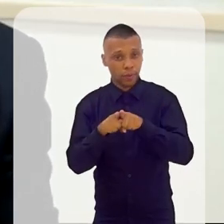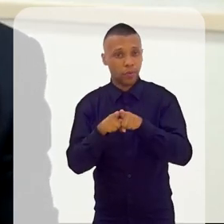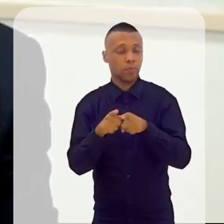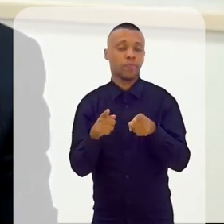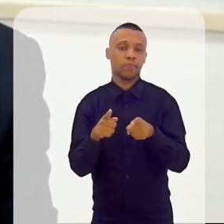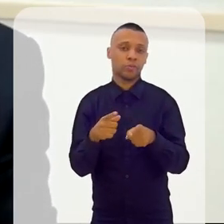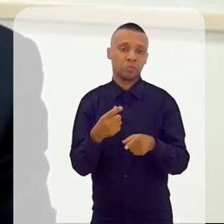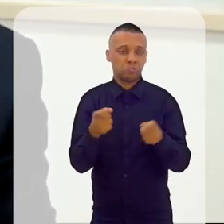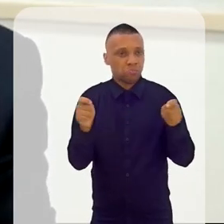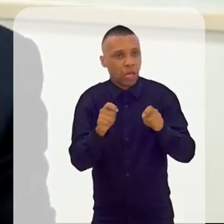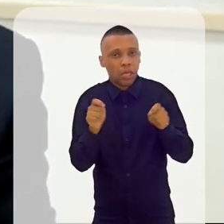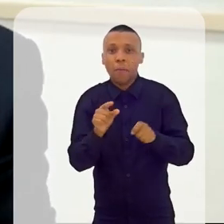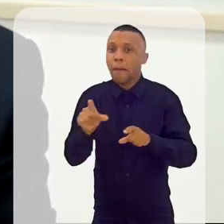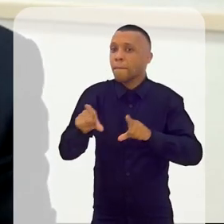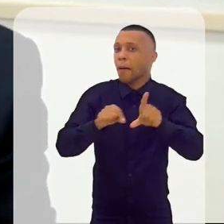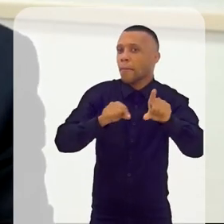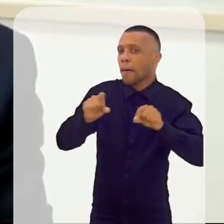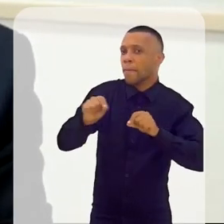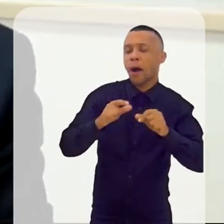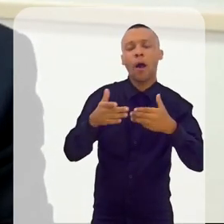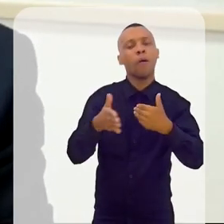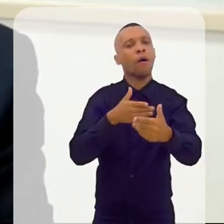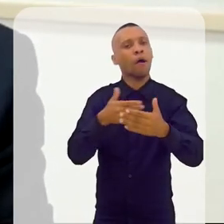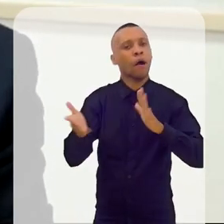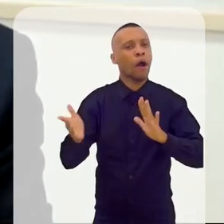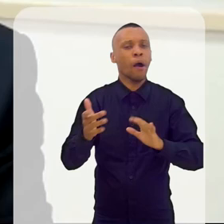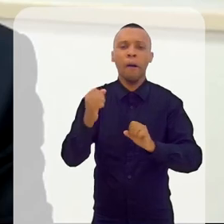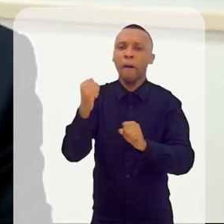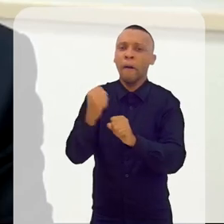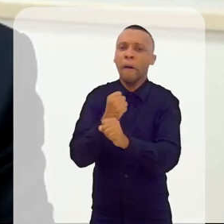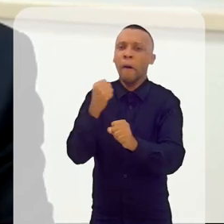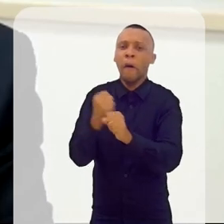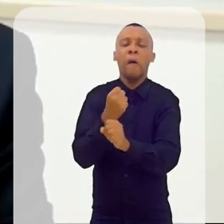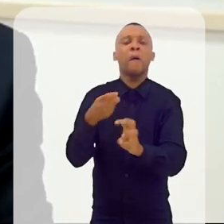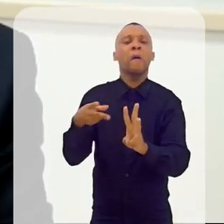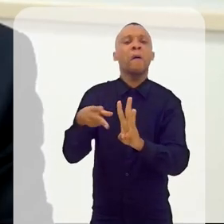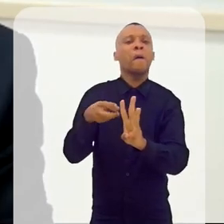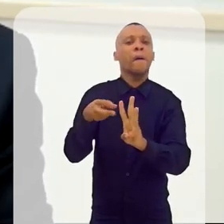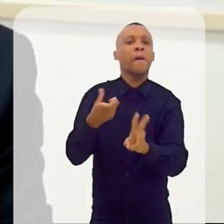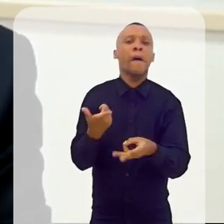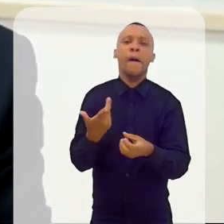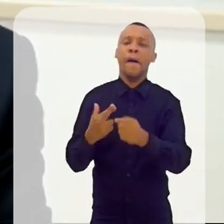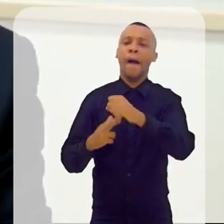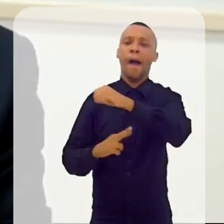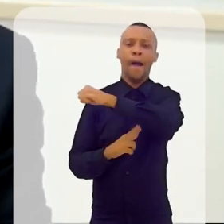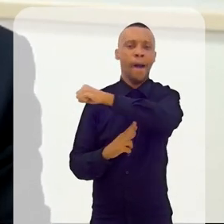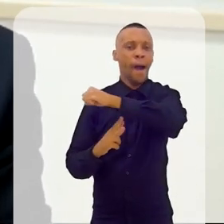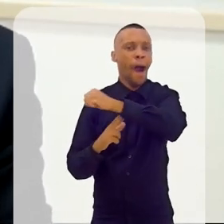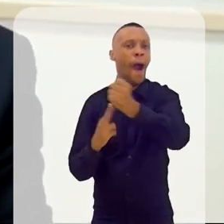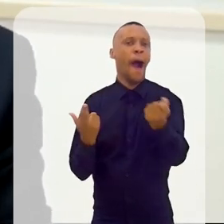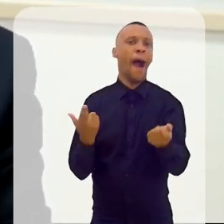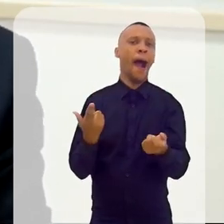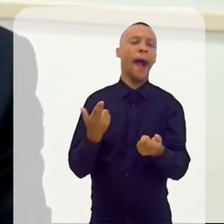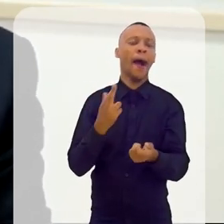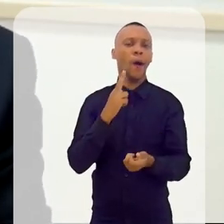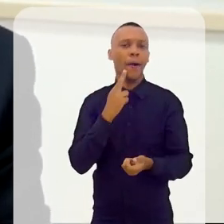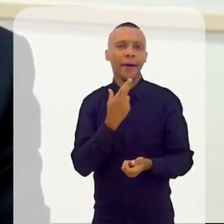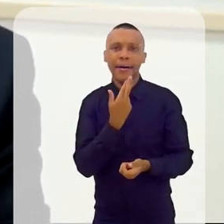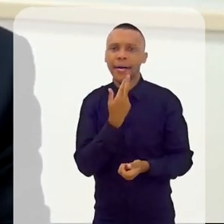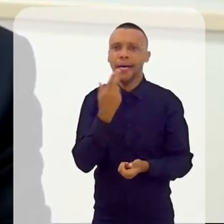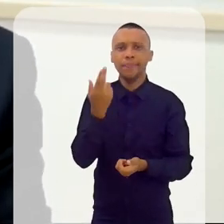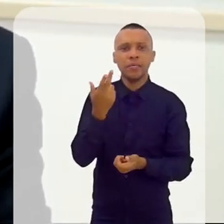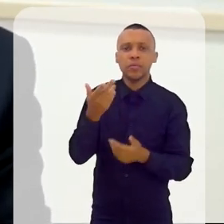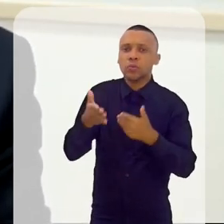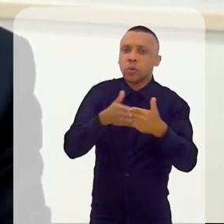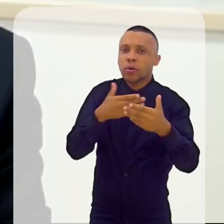Eu faria qualquer opção, mesmo que fosse uma construção de um índio de Rondônia, de Rorâmia, do Amazônia, do Pará, ou de